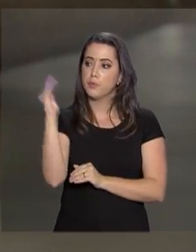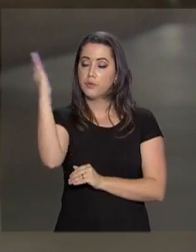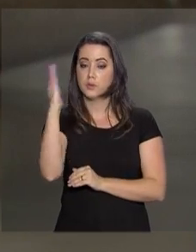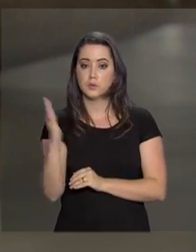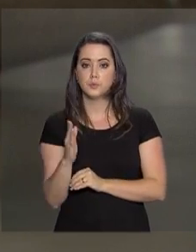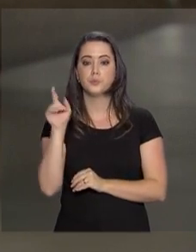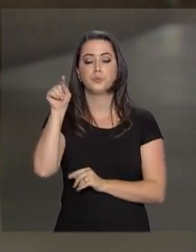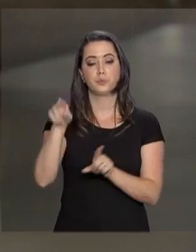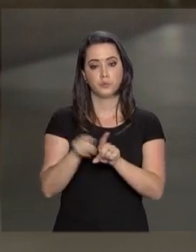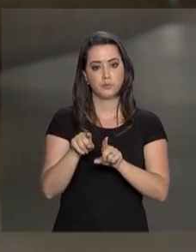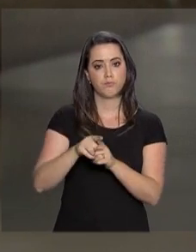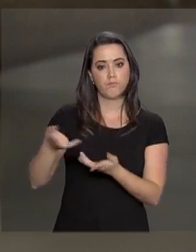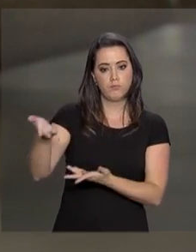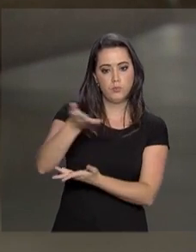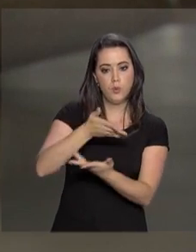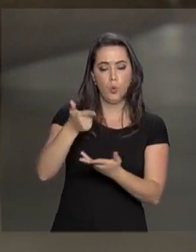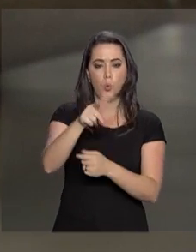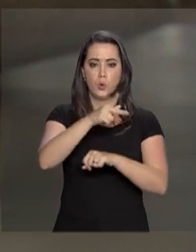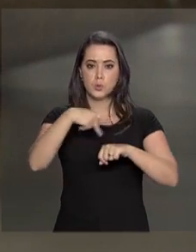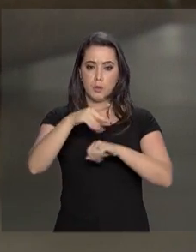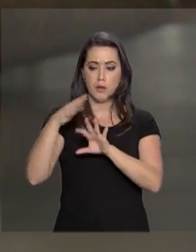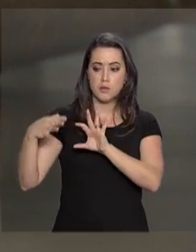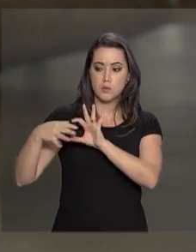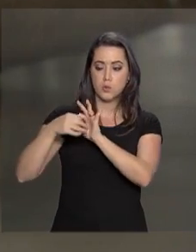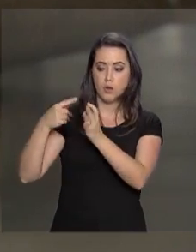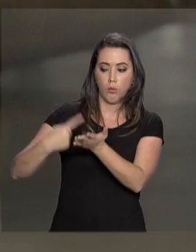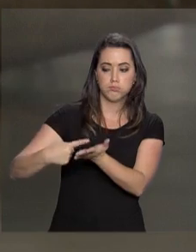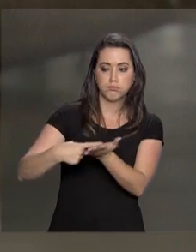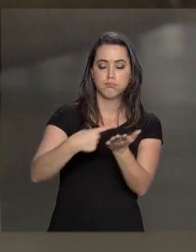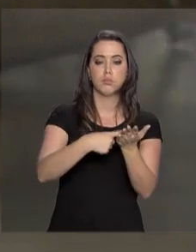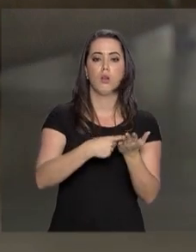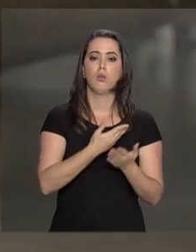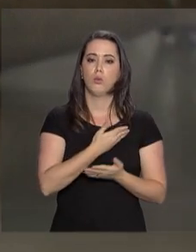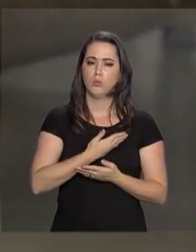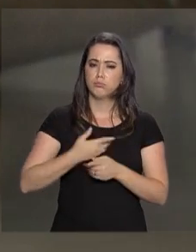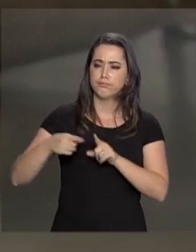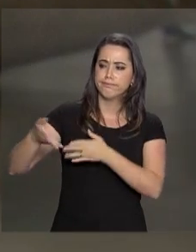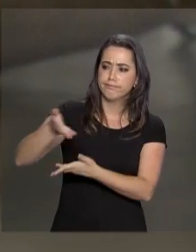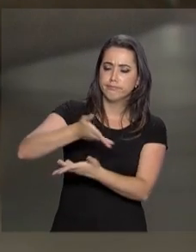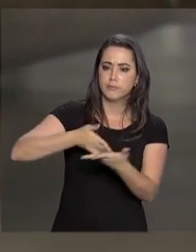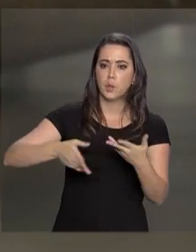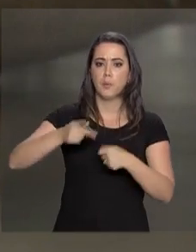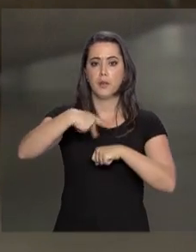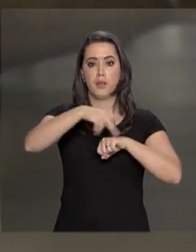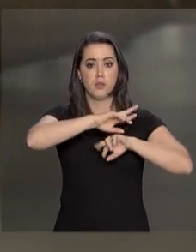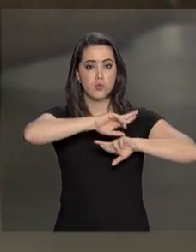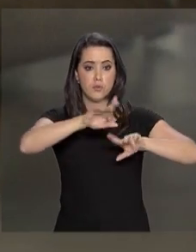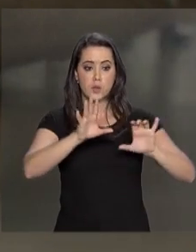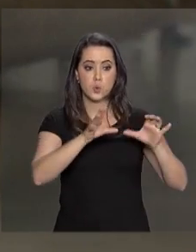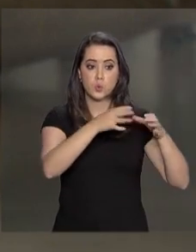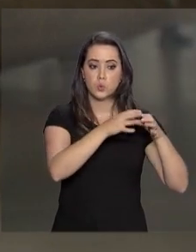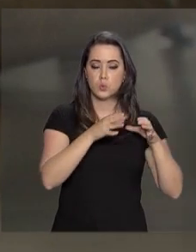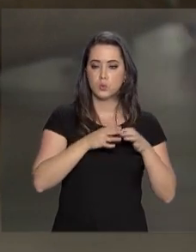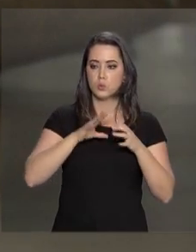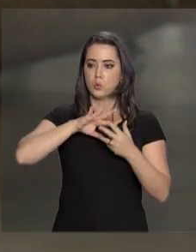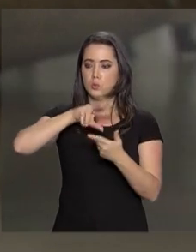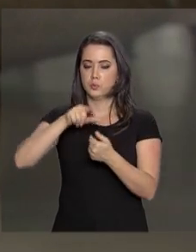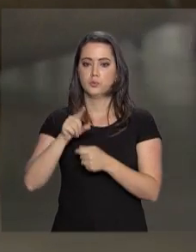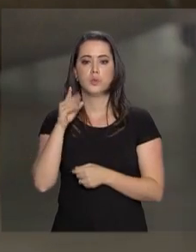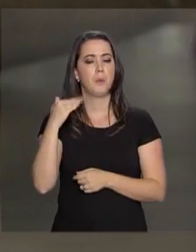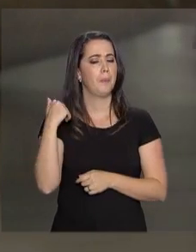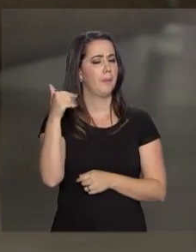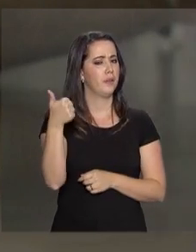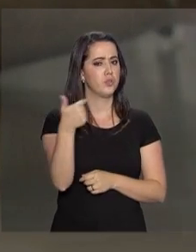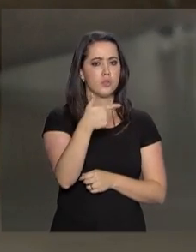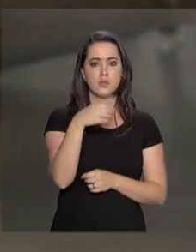promover relações diplomáticas com outros países e ainda organismos internacionais. Com mais de 220 representações em